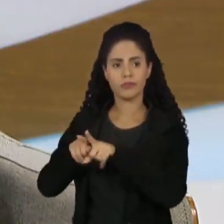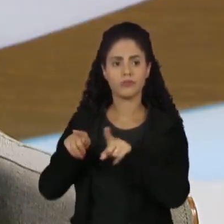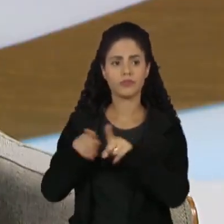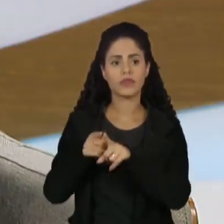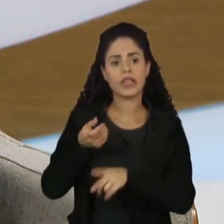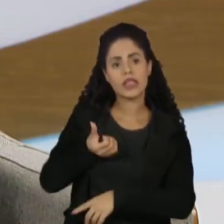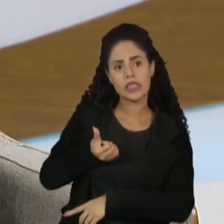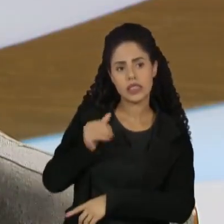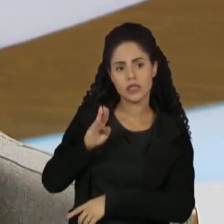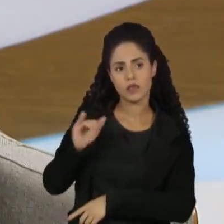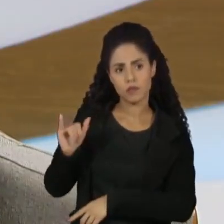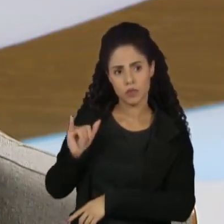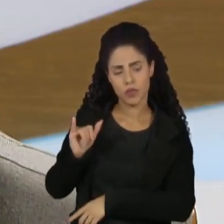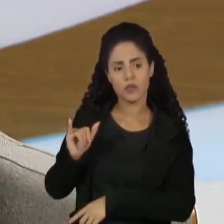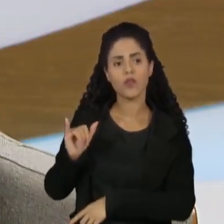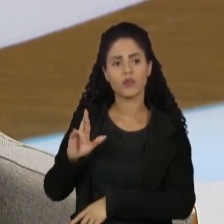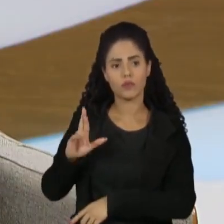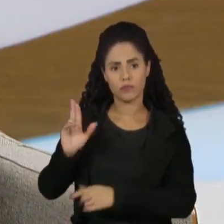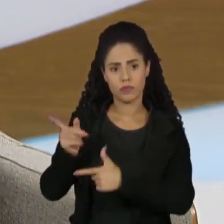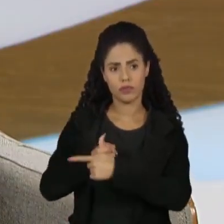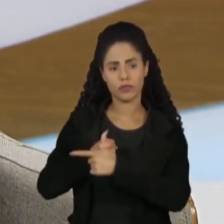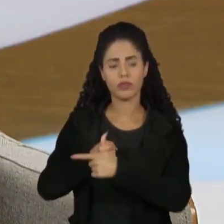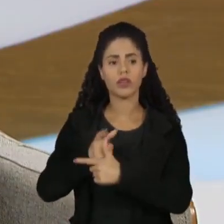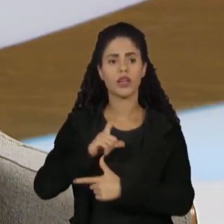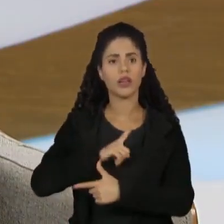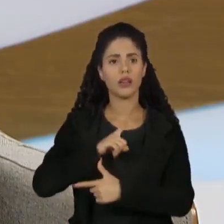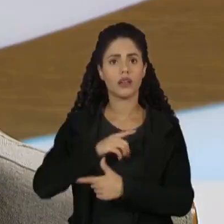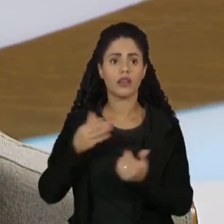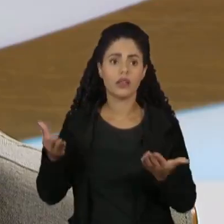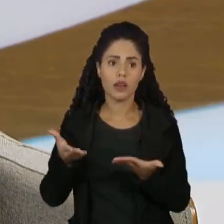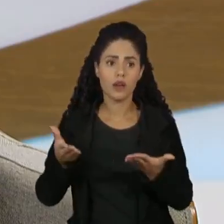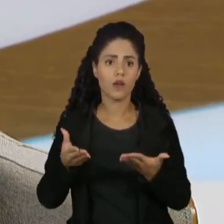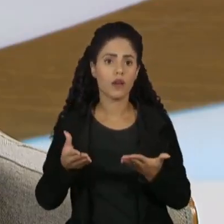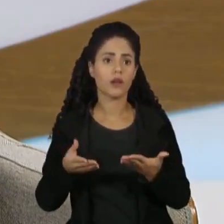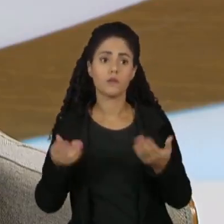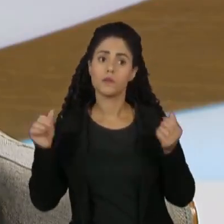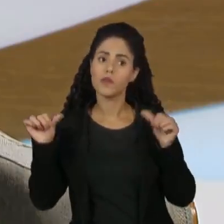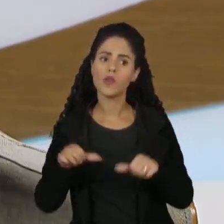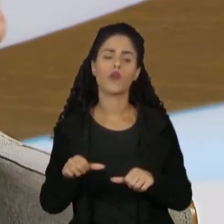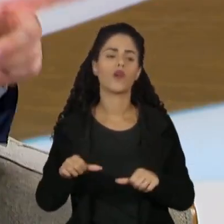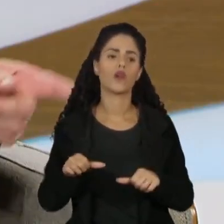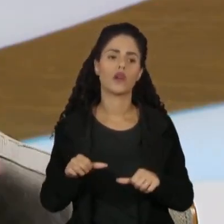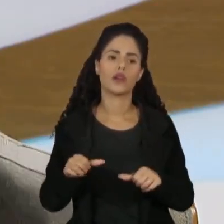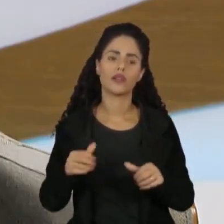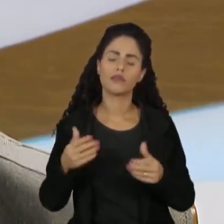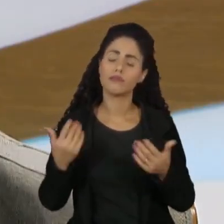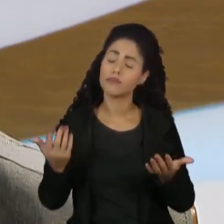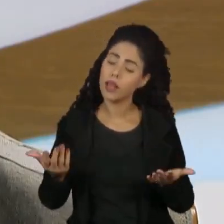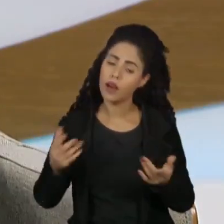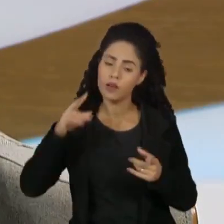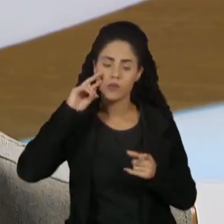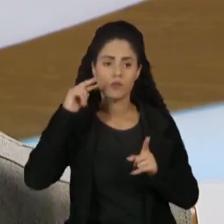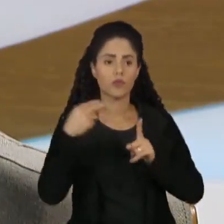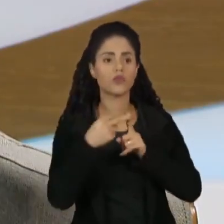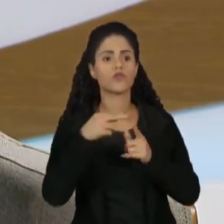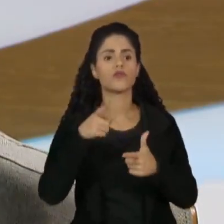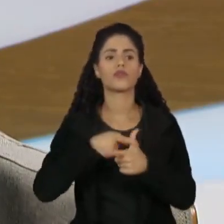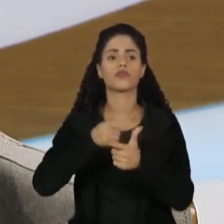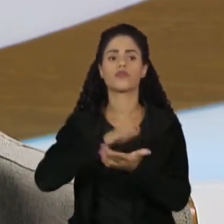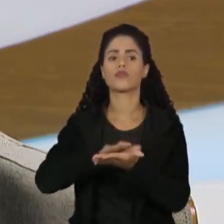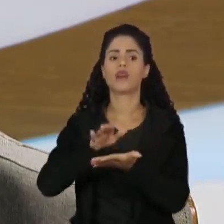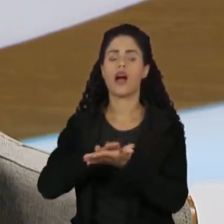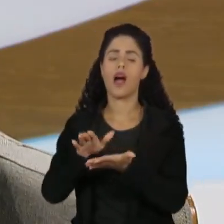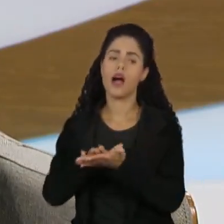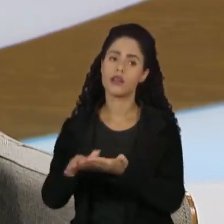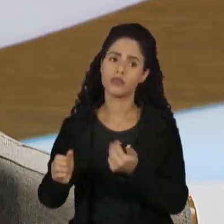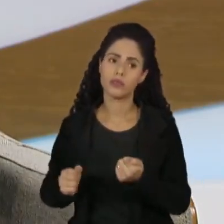6 bilhões de déficit primário. E esse ano vai ser pior. Então, até do ponto de vista fiscal. Eu acho que